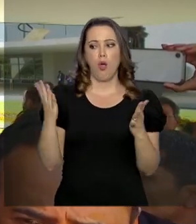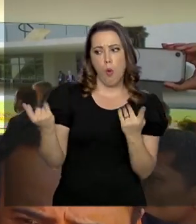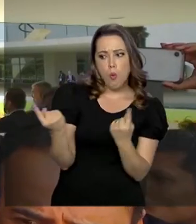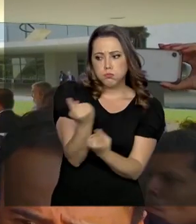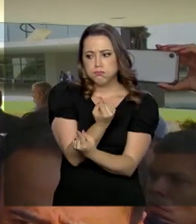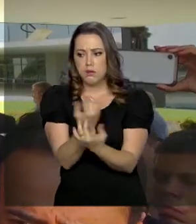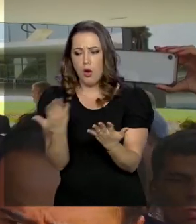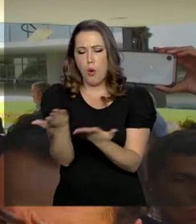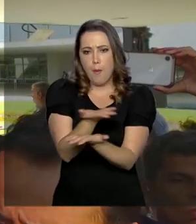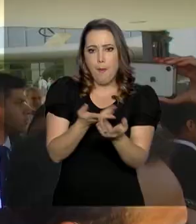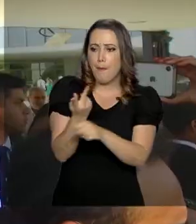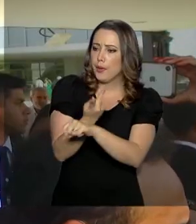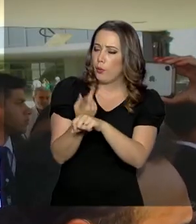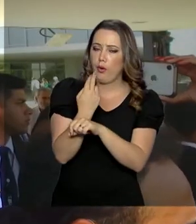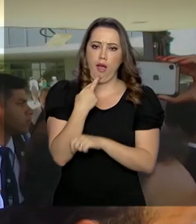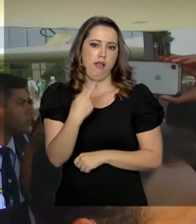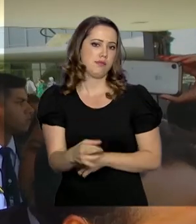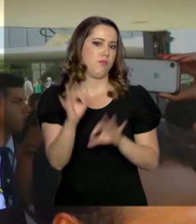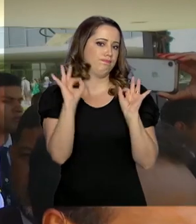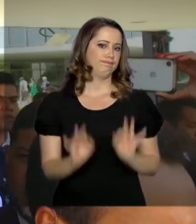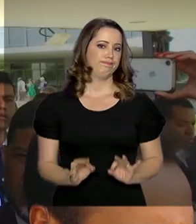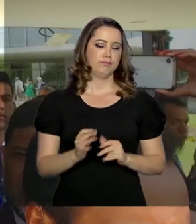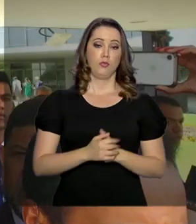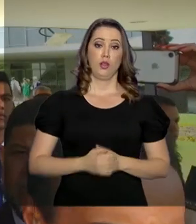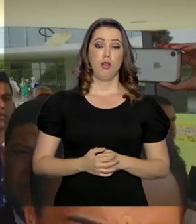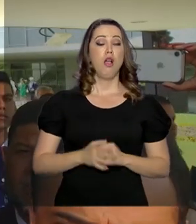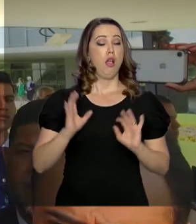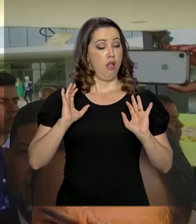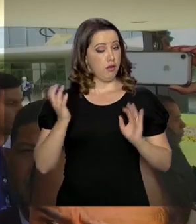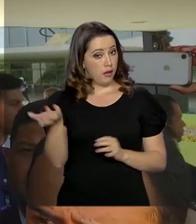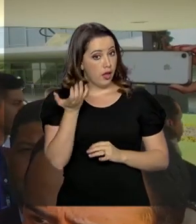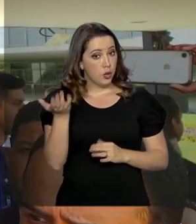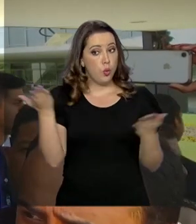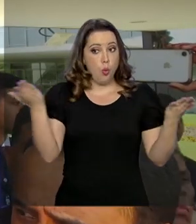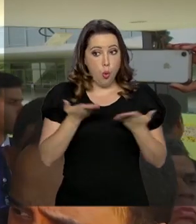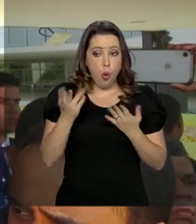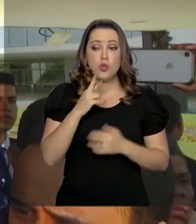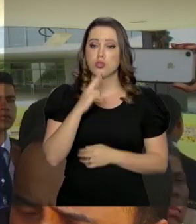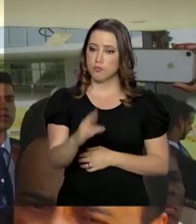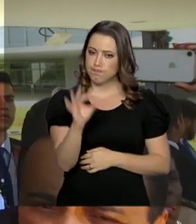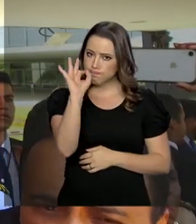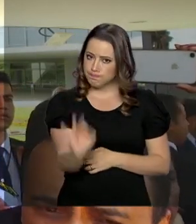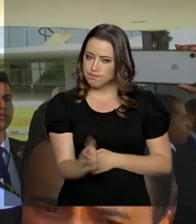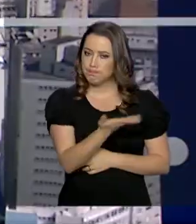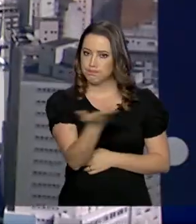para a gente buscar a solução. E quero ver se hoje já dou uma resposta para vocês.